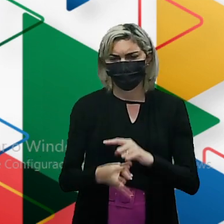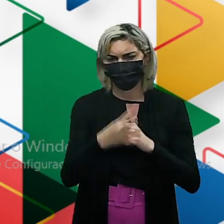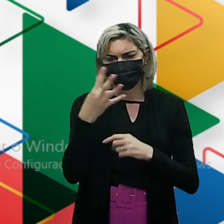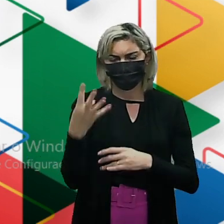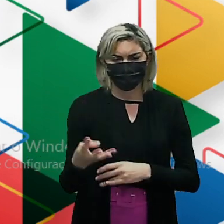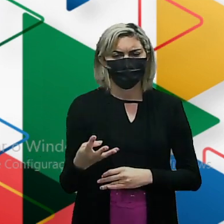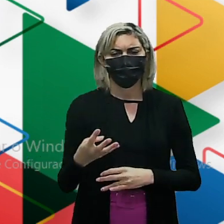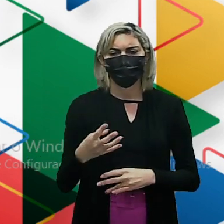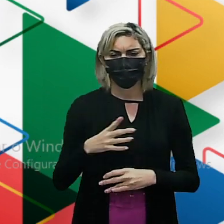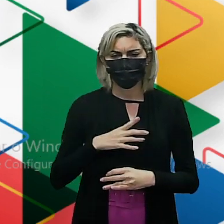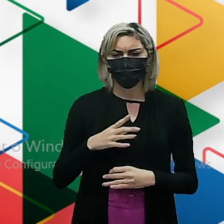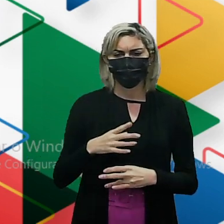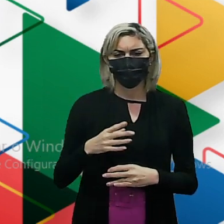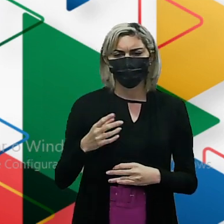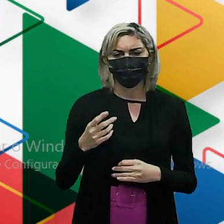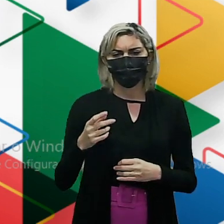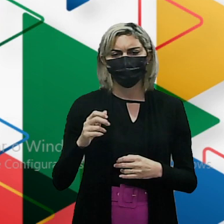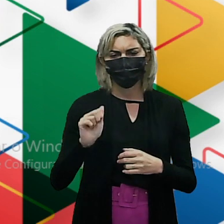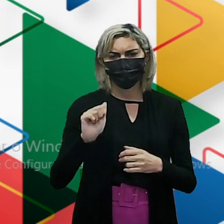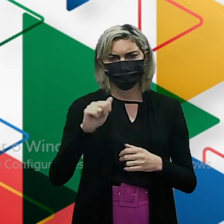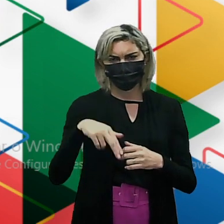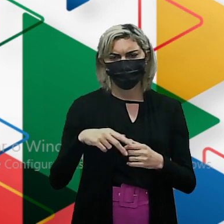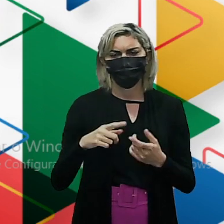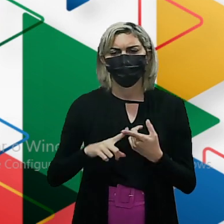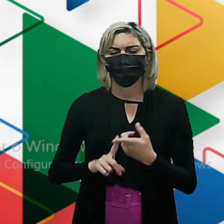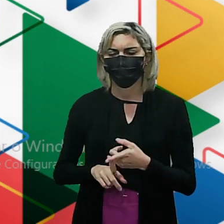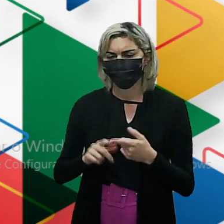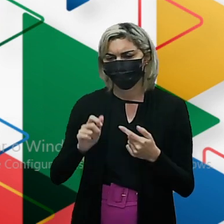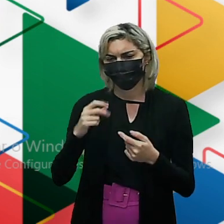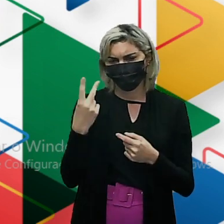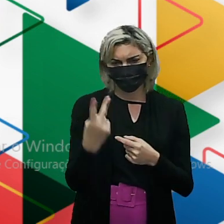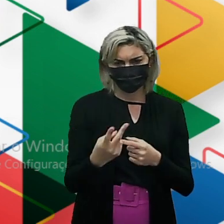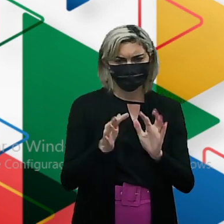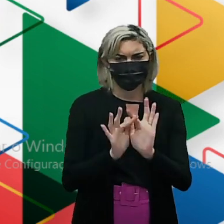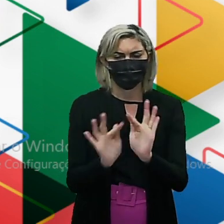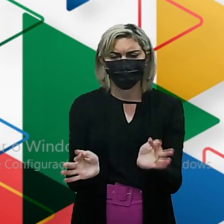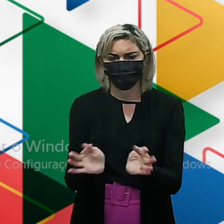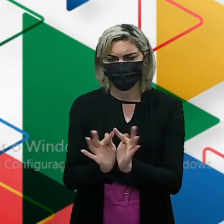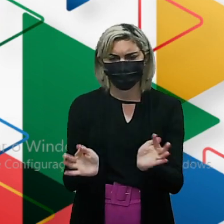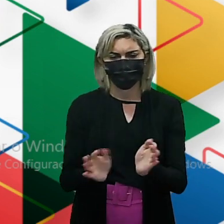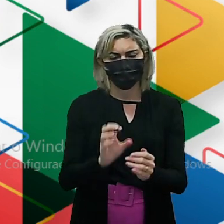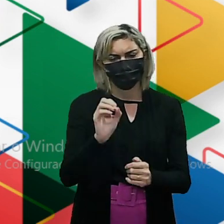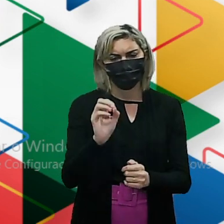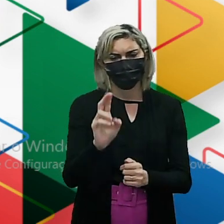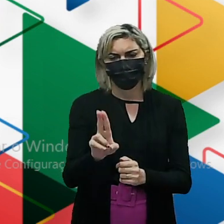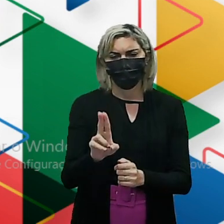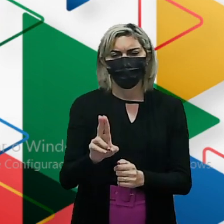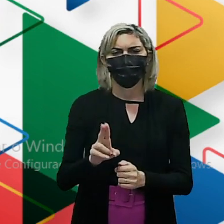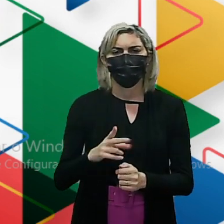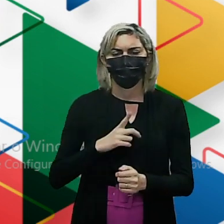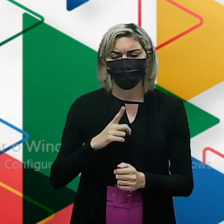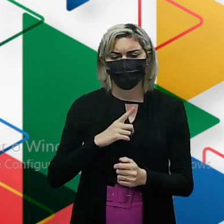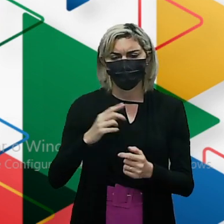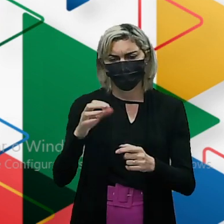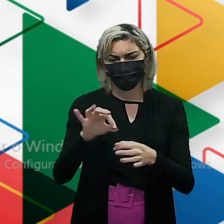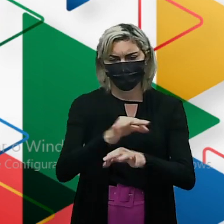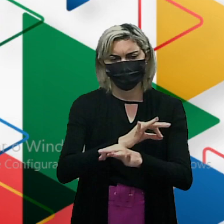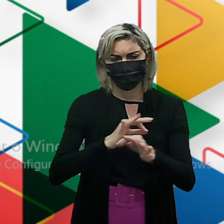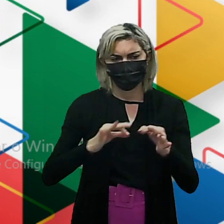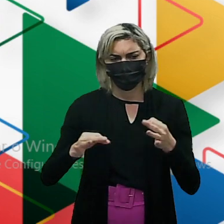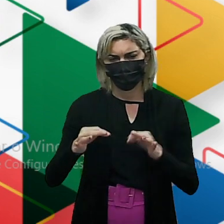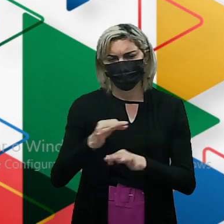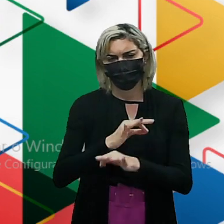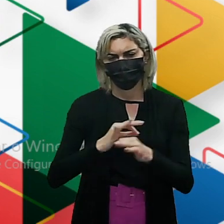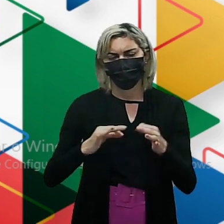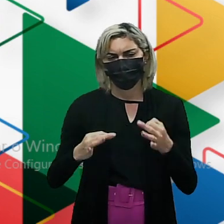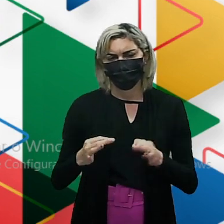átomos de carbono. O am significa dizer que só tem ligações simples. E o ol significa dizer que essa molécula é um